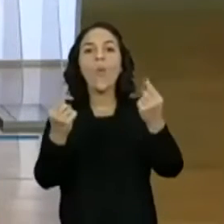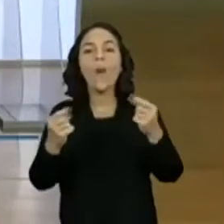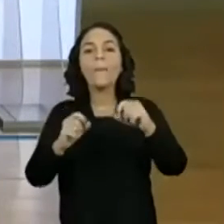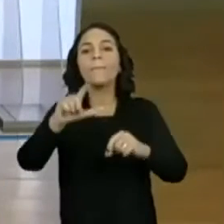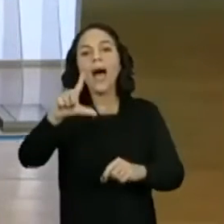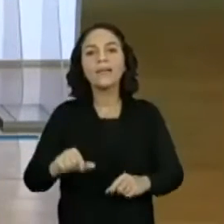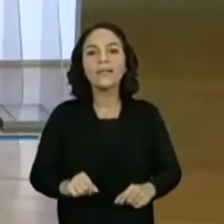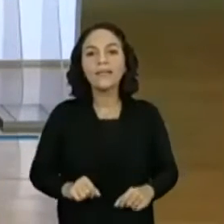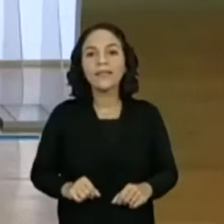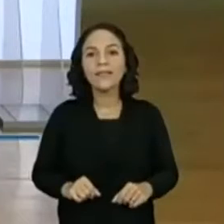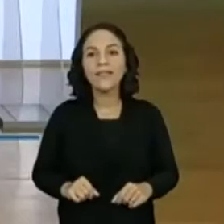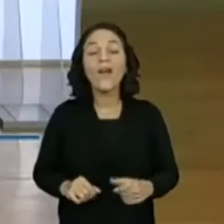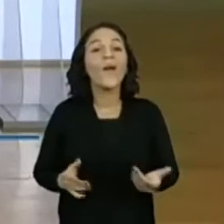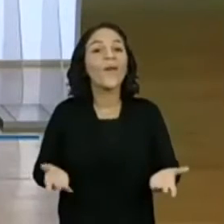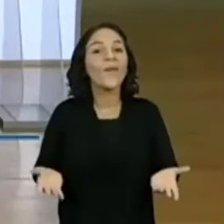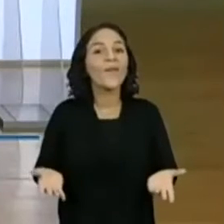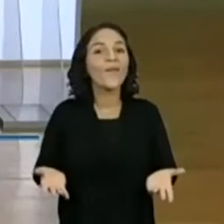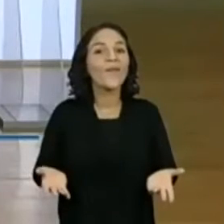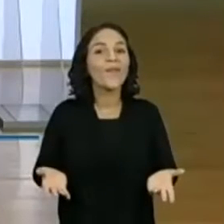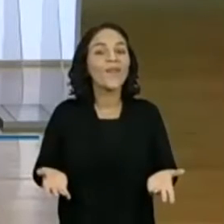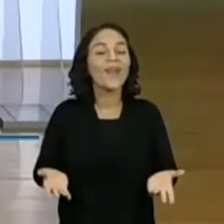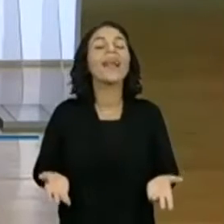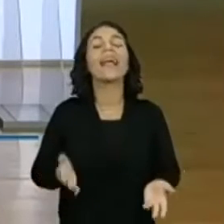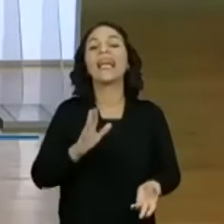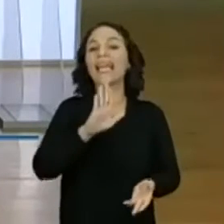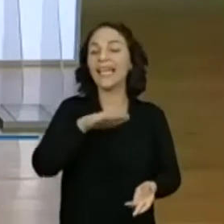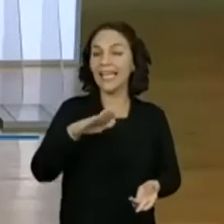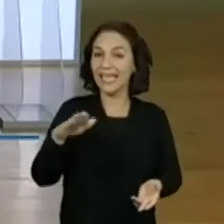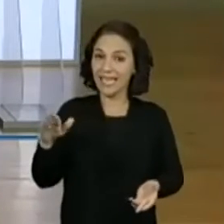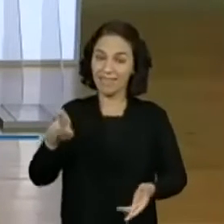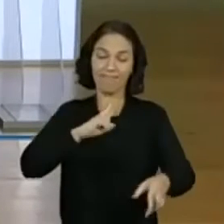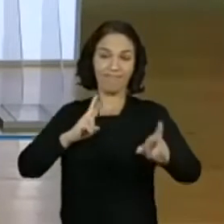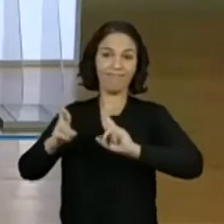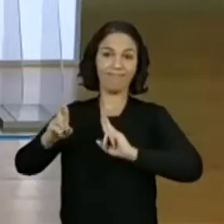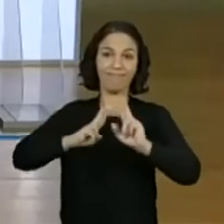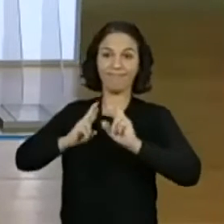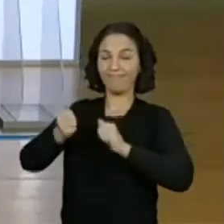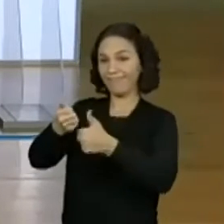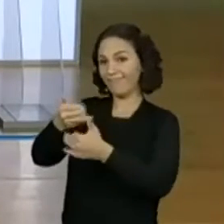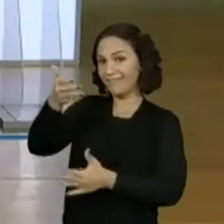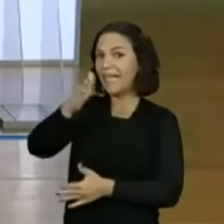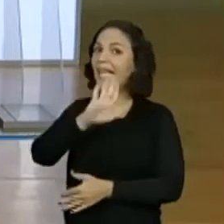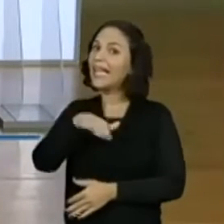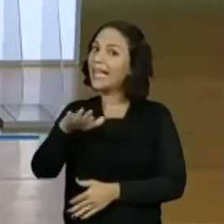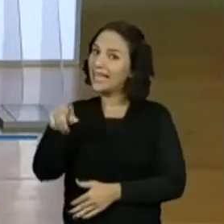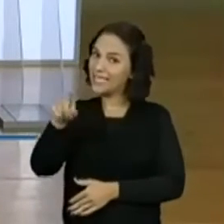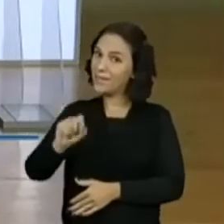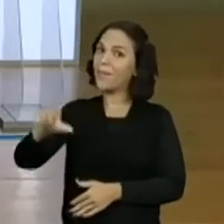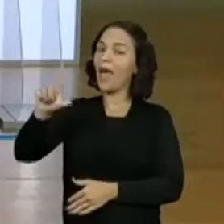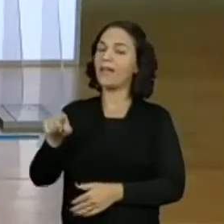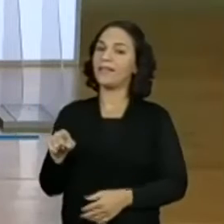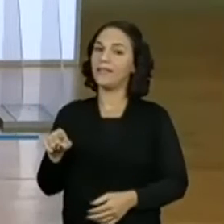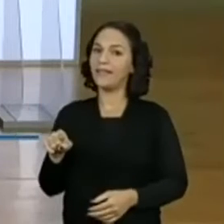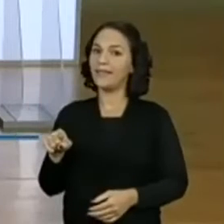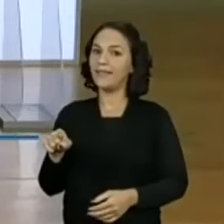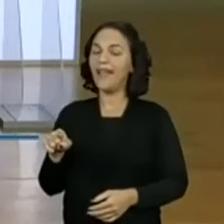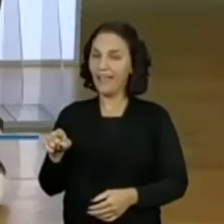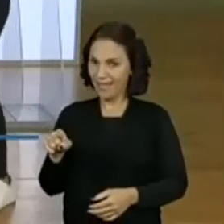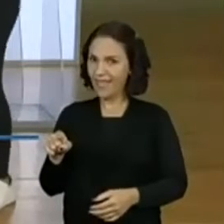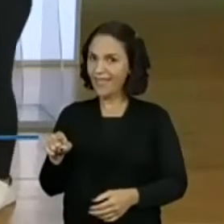Muito rápido. aí, ó. Crianças. Estão respondendo que tem mais crianças? respondendo mais crianças, professora.